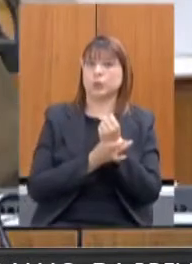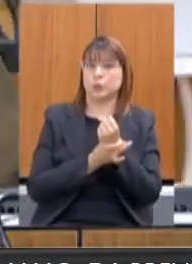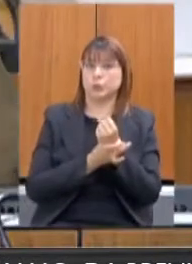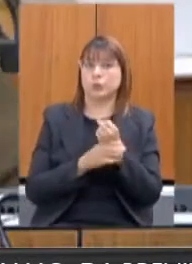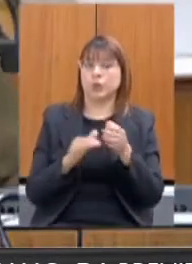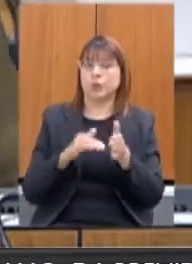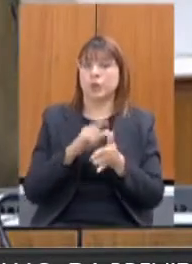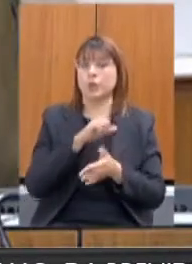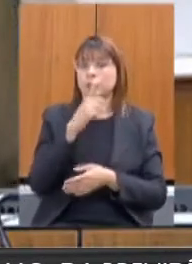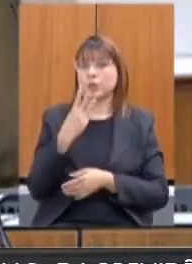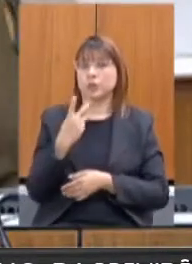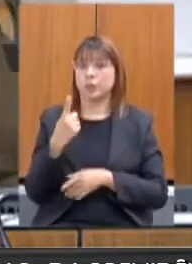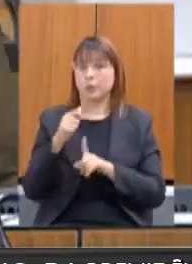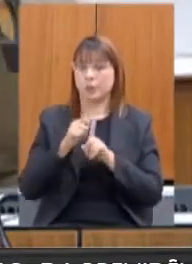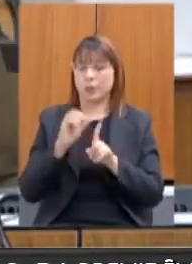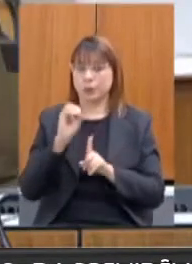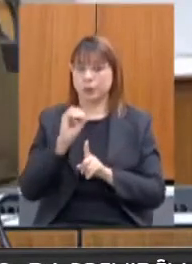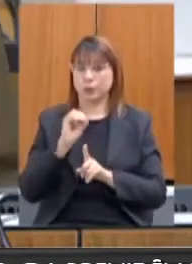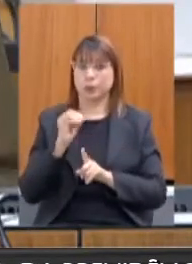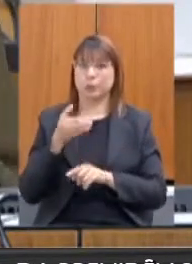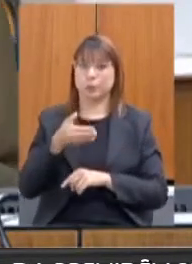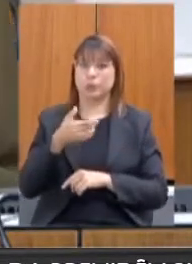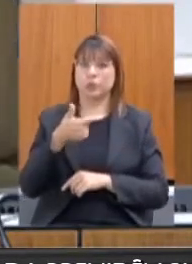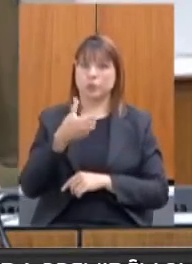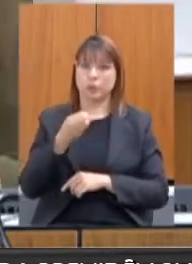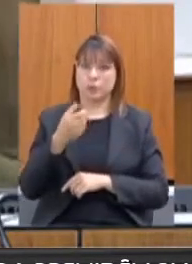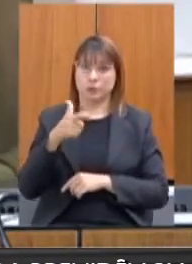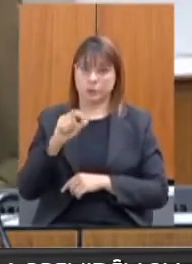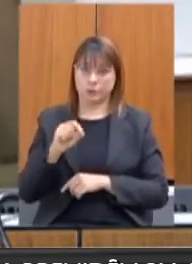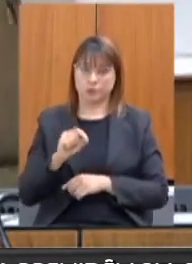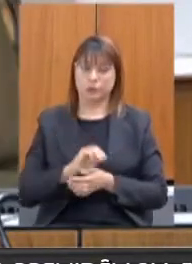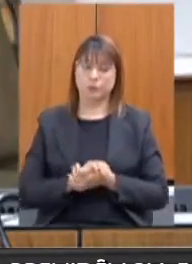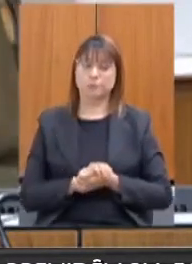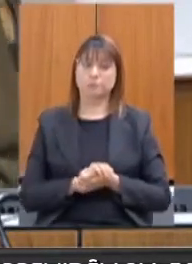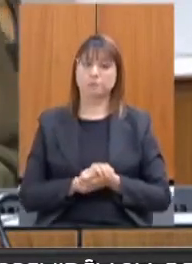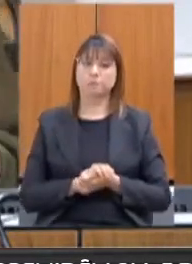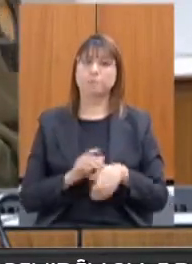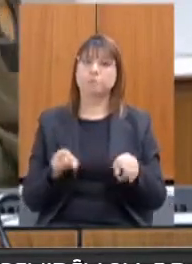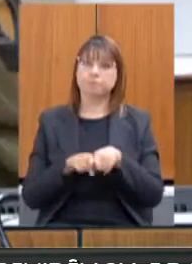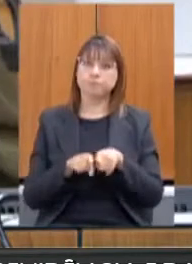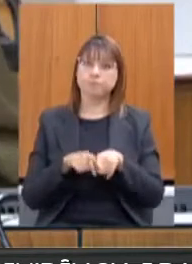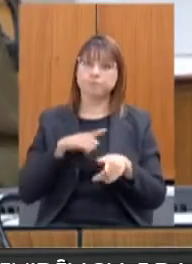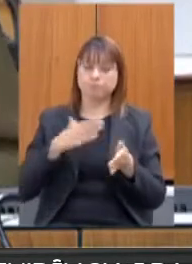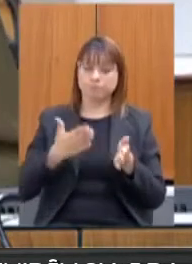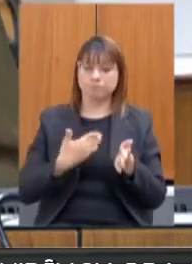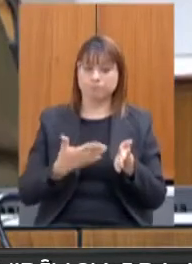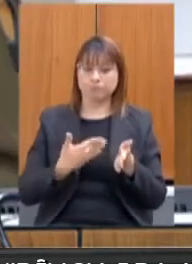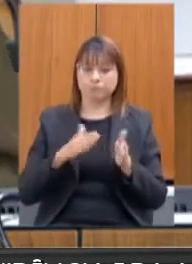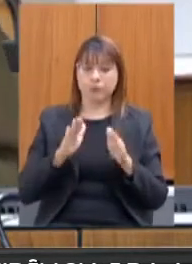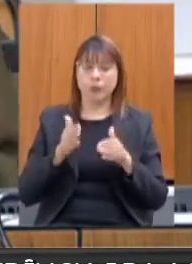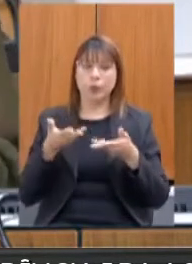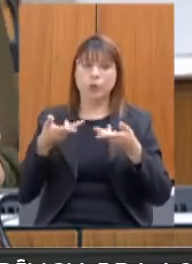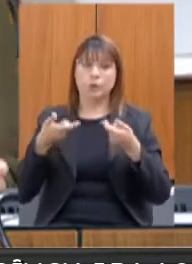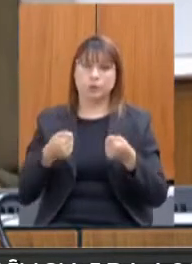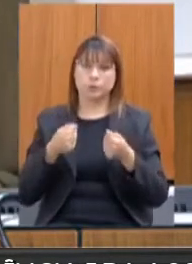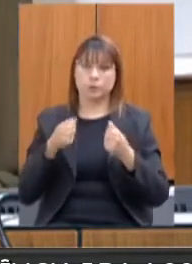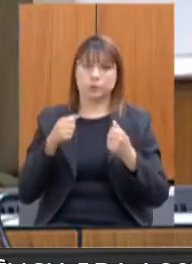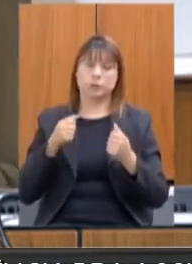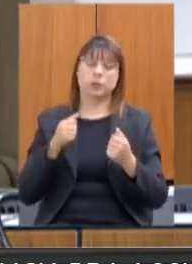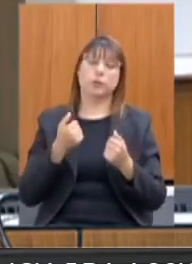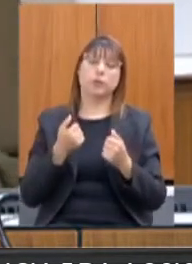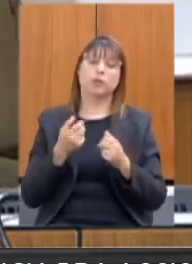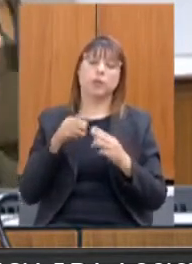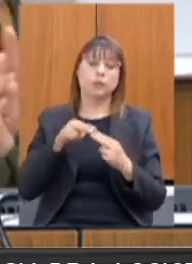Por favor. Nós desenvolvemos também uma cartilha de qualificação à distância,